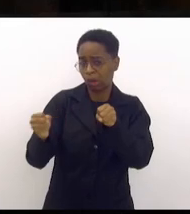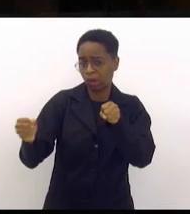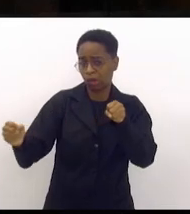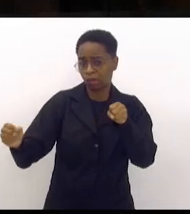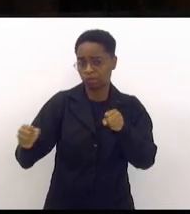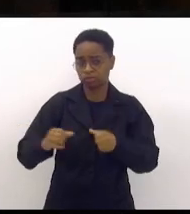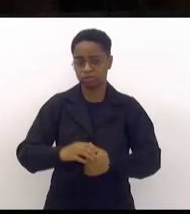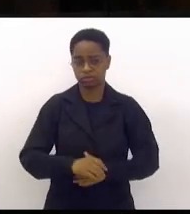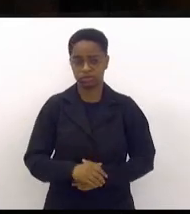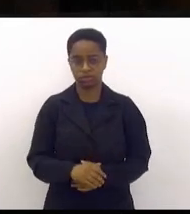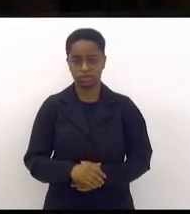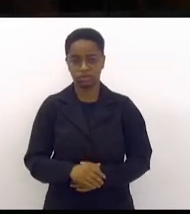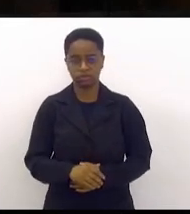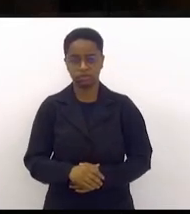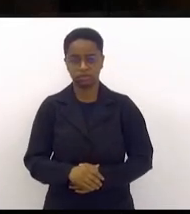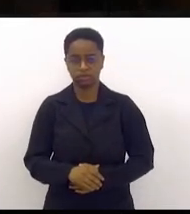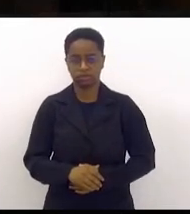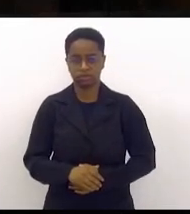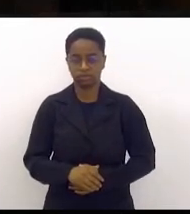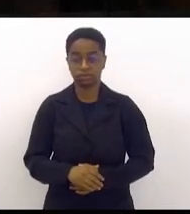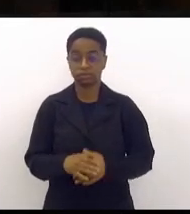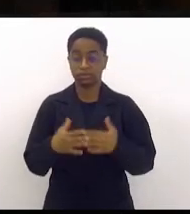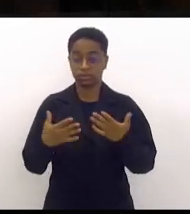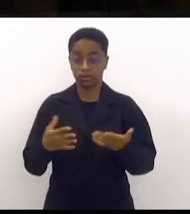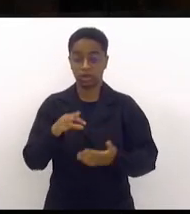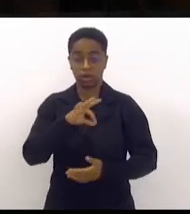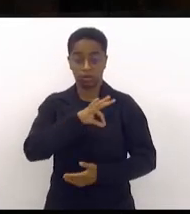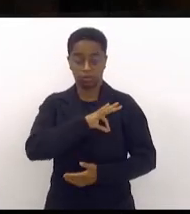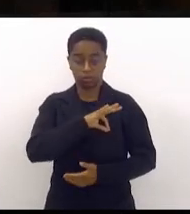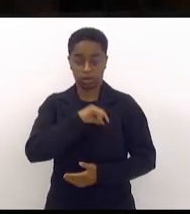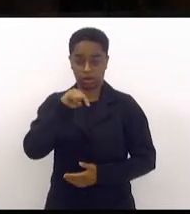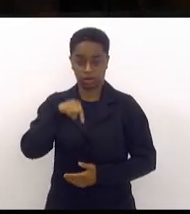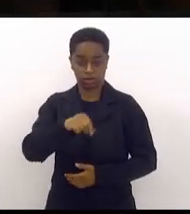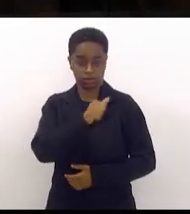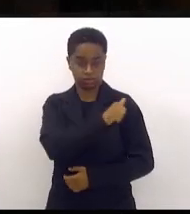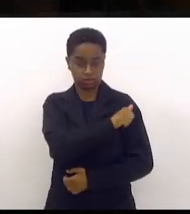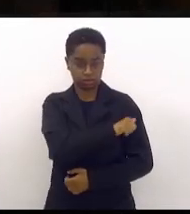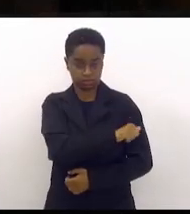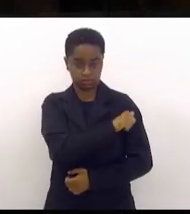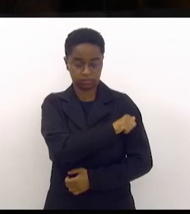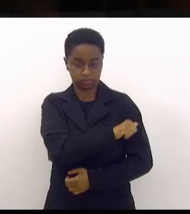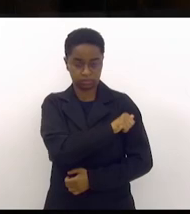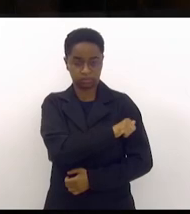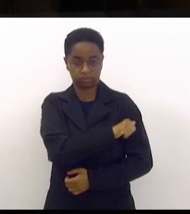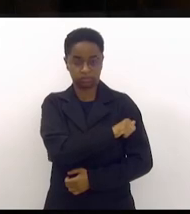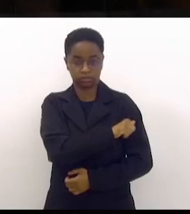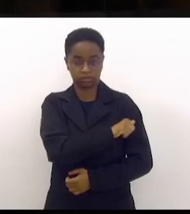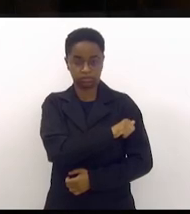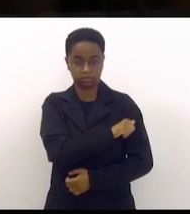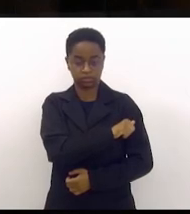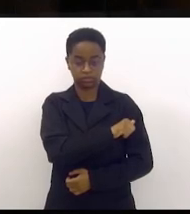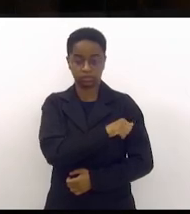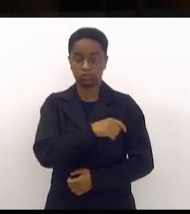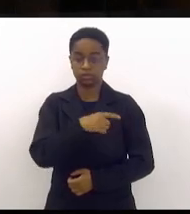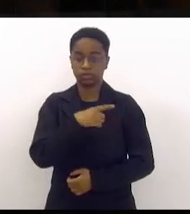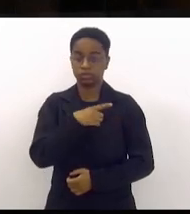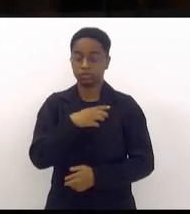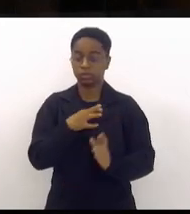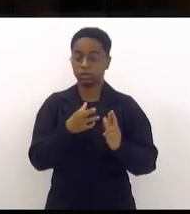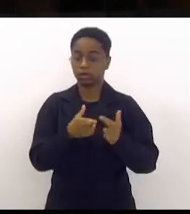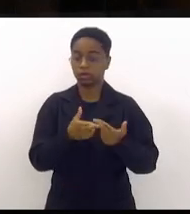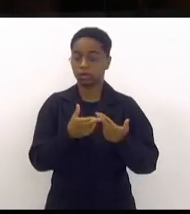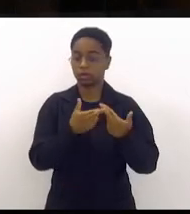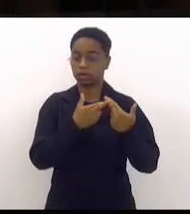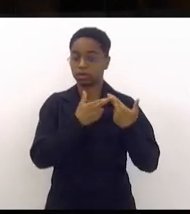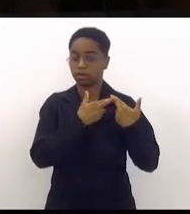e a polícia do estado do Rio de Janeiro sob a responsabilidade